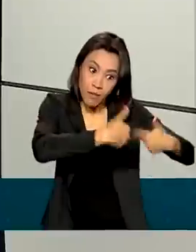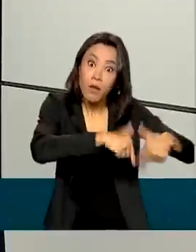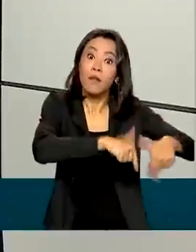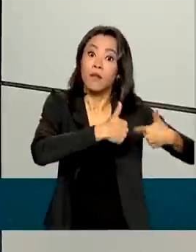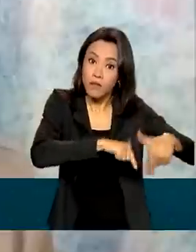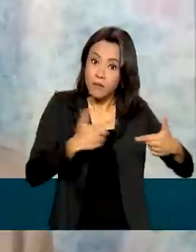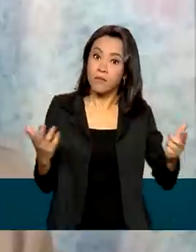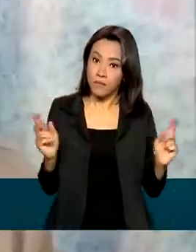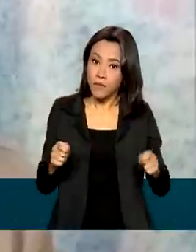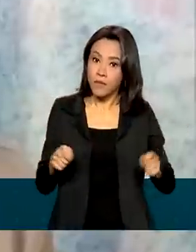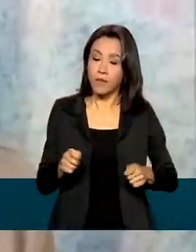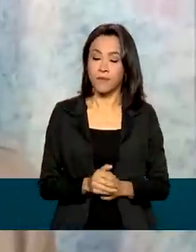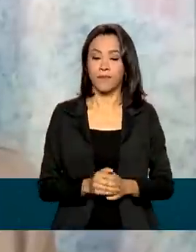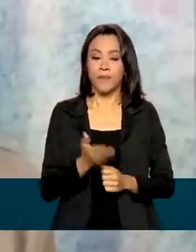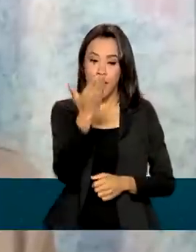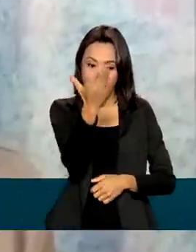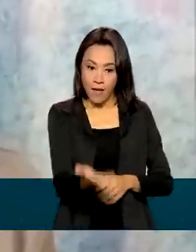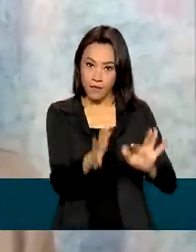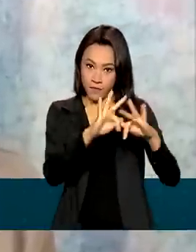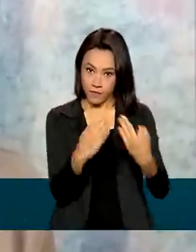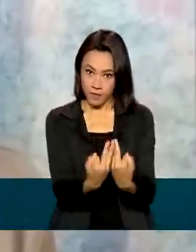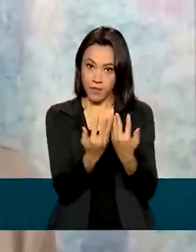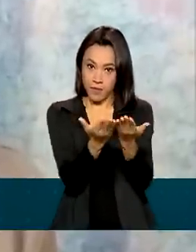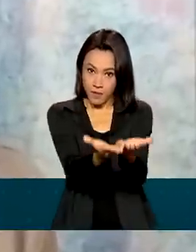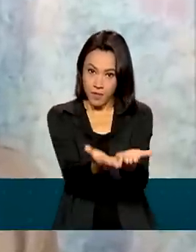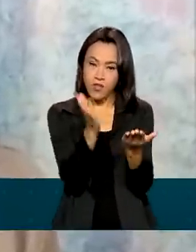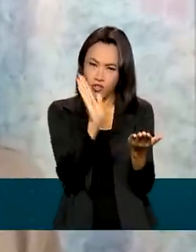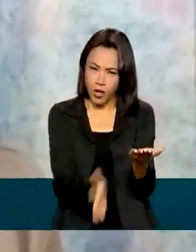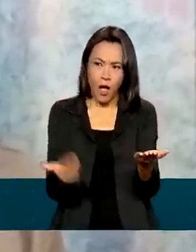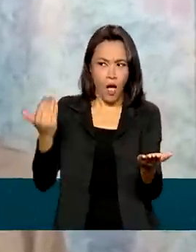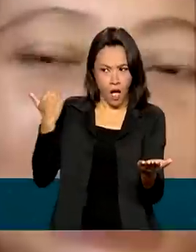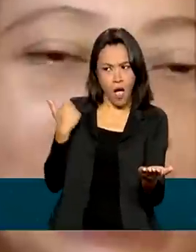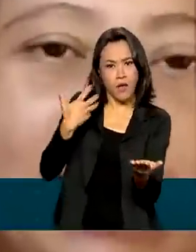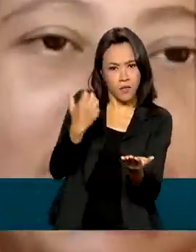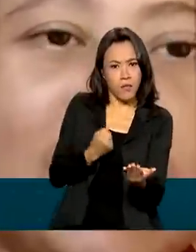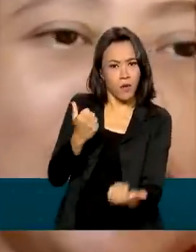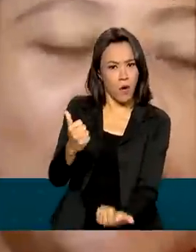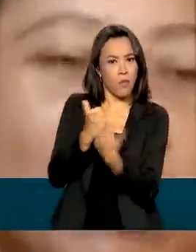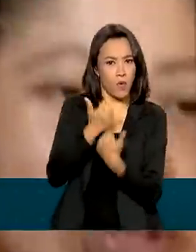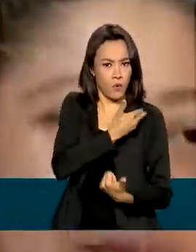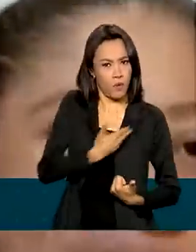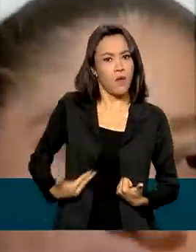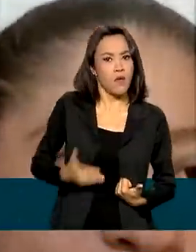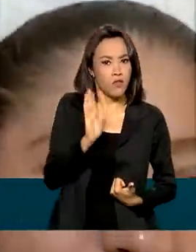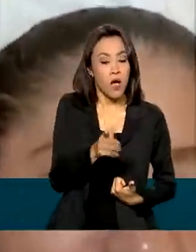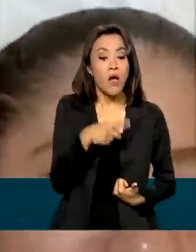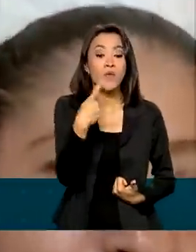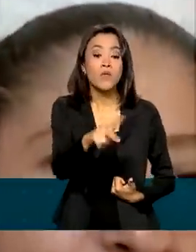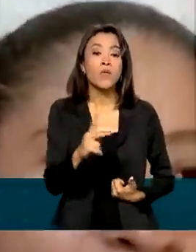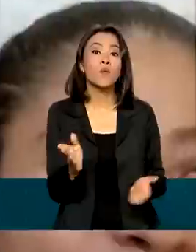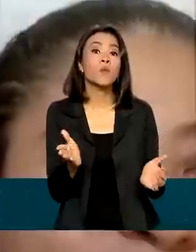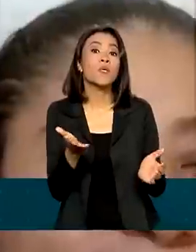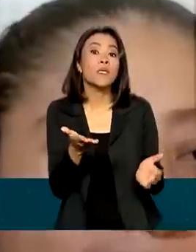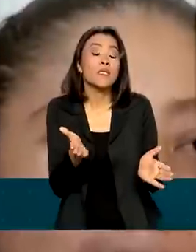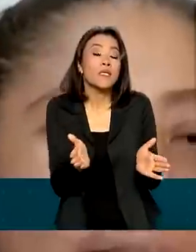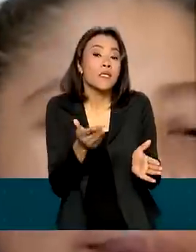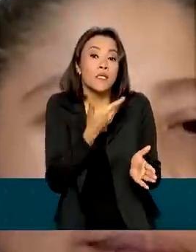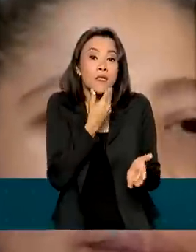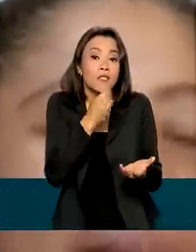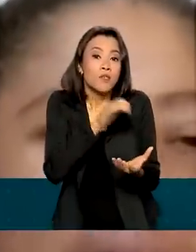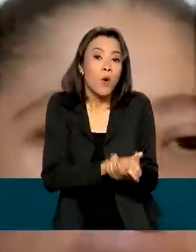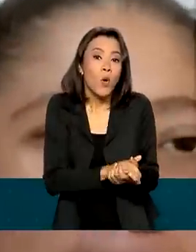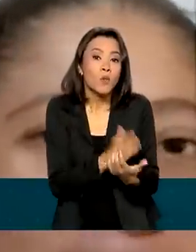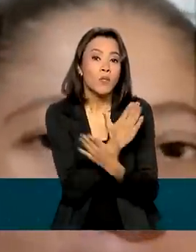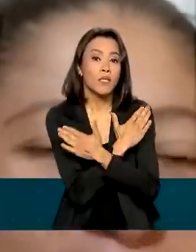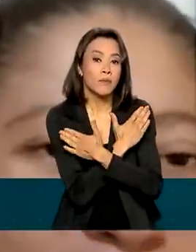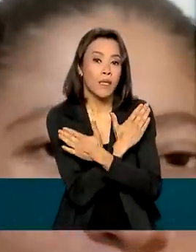atividade laboral. A família da Cláudia já recebia o Auxílio Brasil porque o marido dela estava desempregado. Há